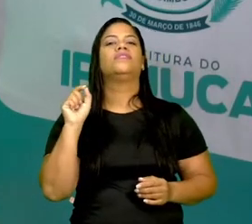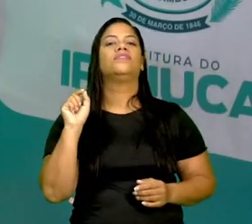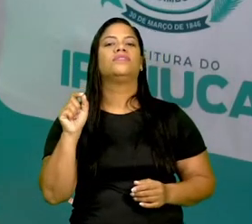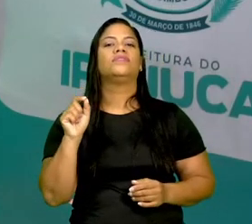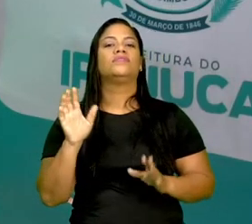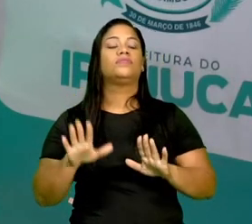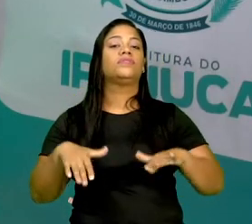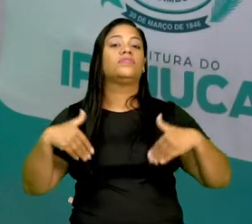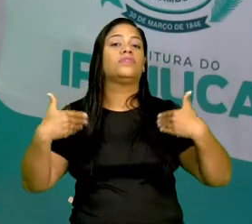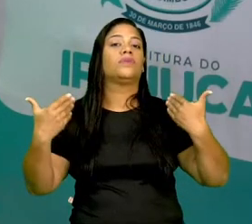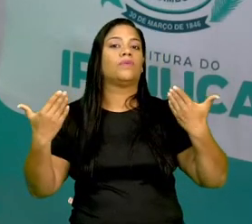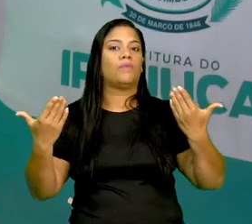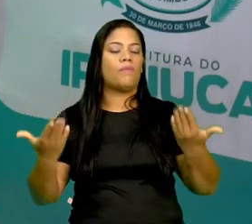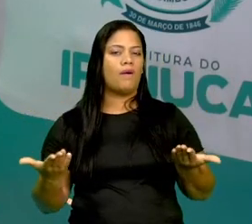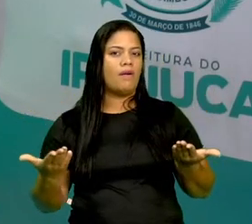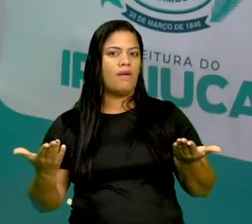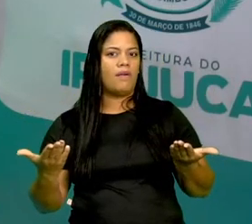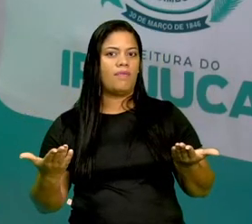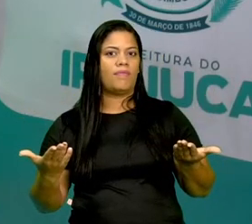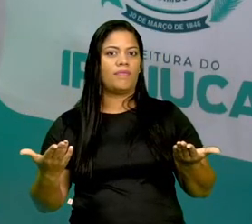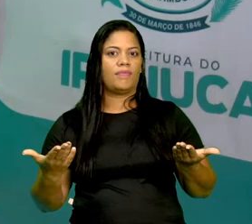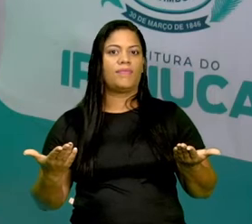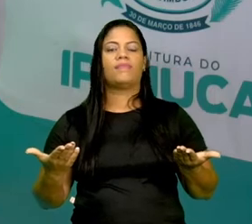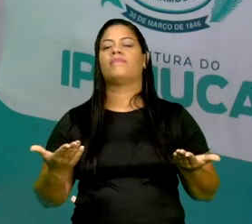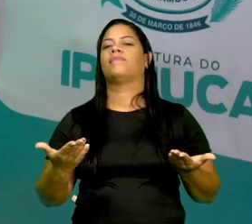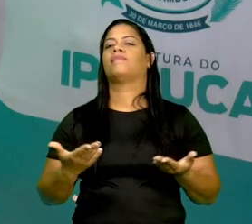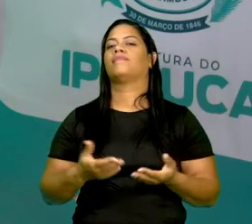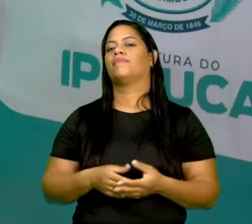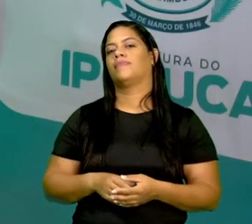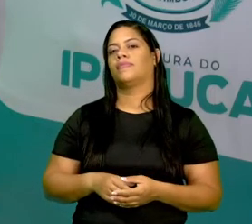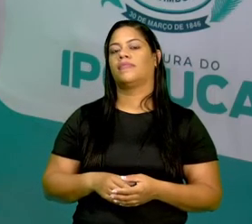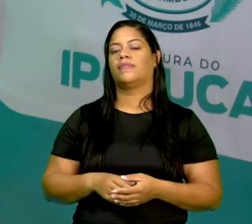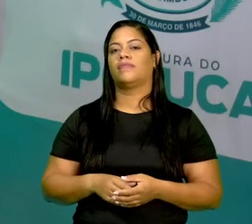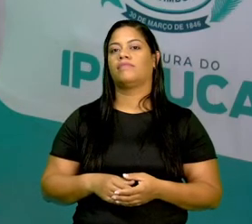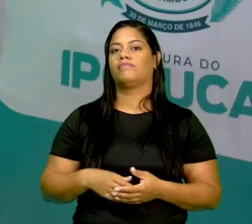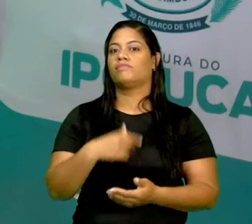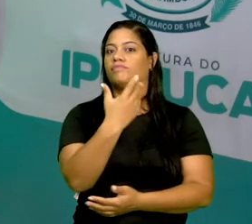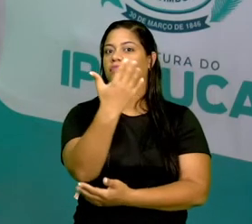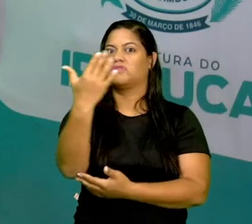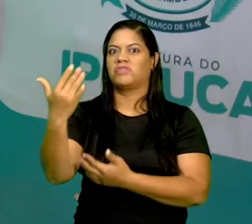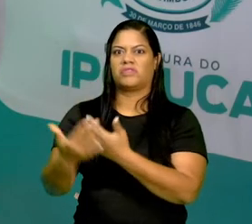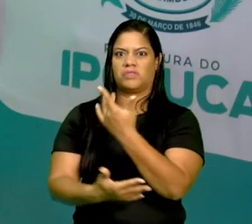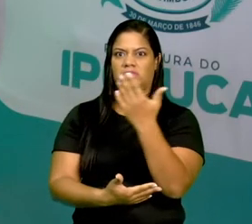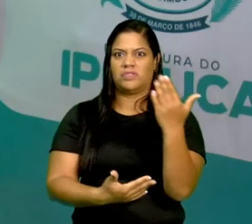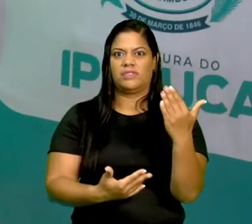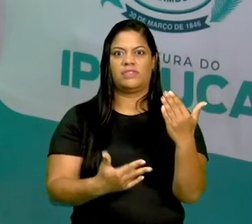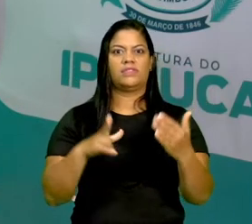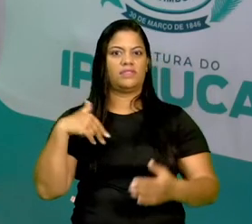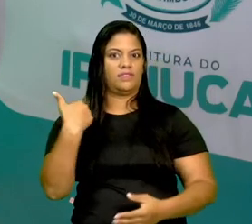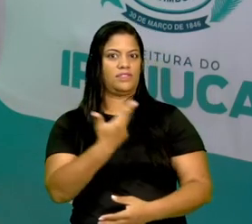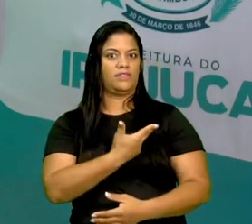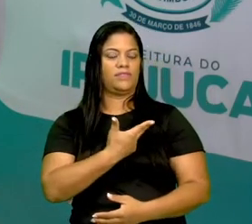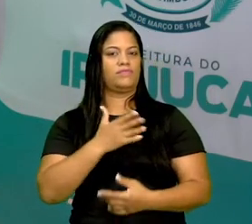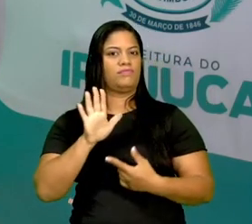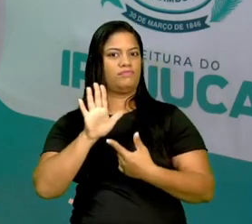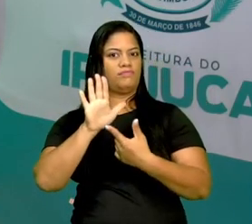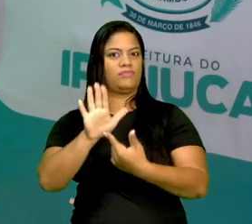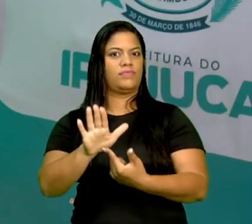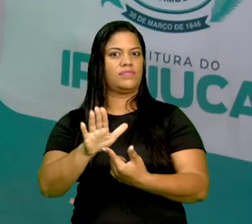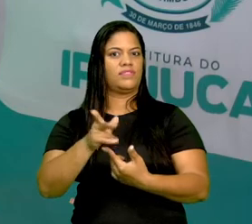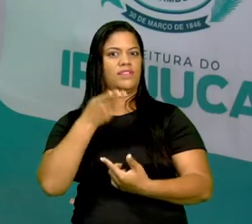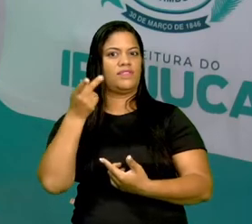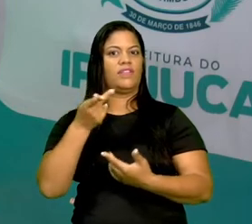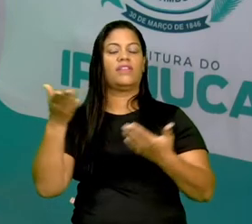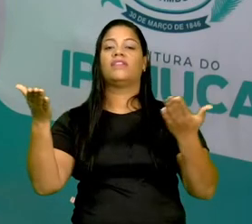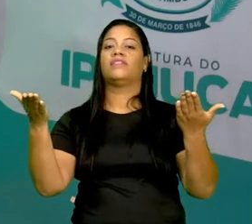de qual, melhor dizendo, de qual recurso natural, de qual elemento está sendo